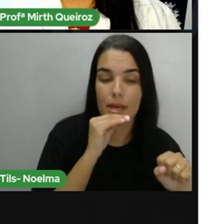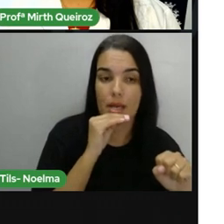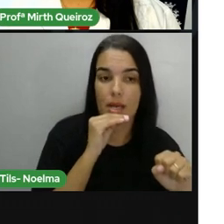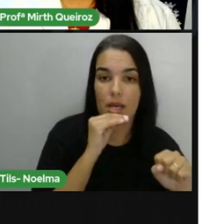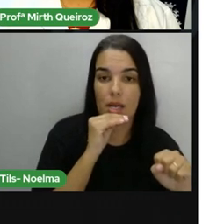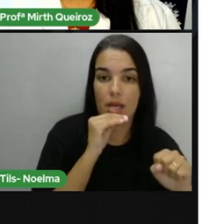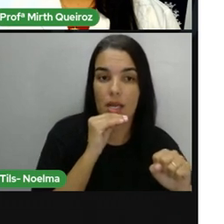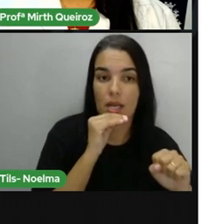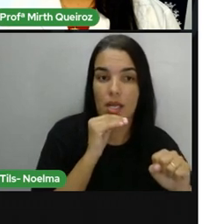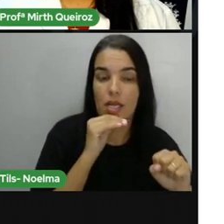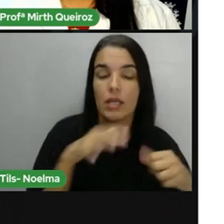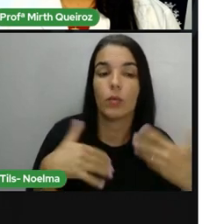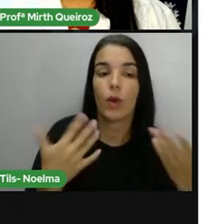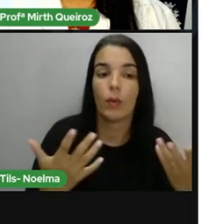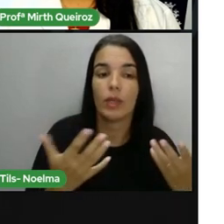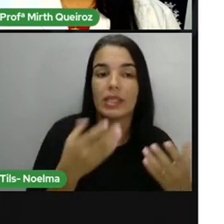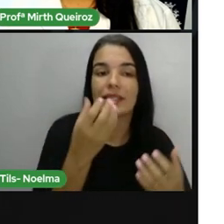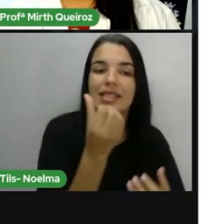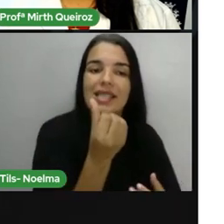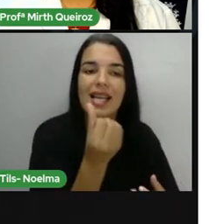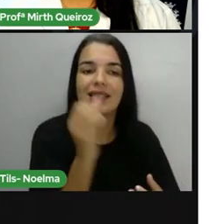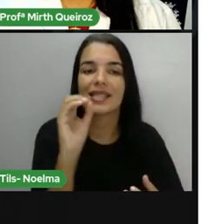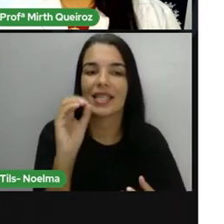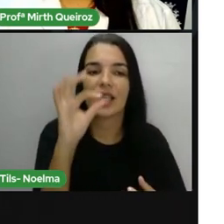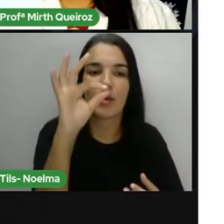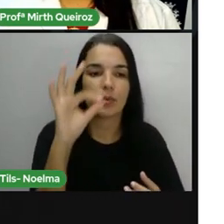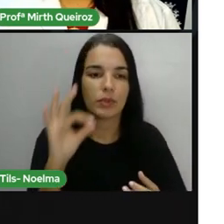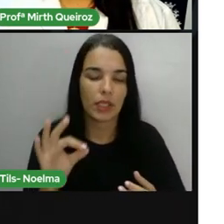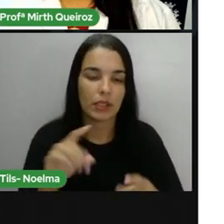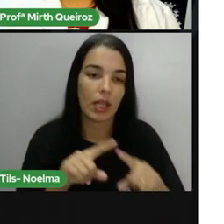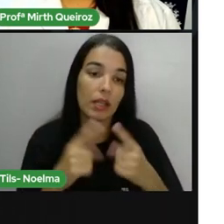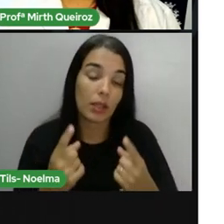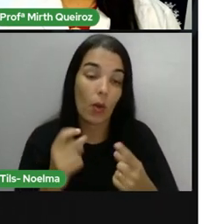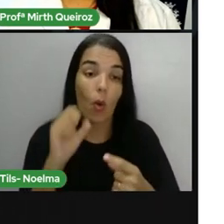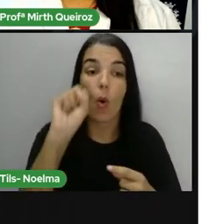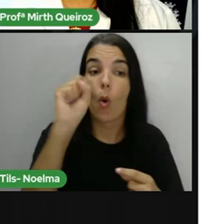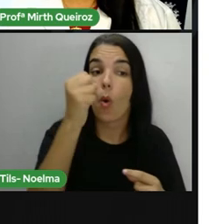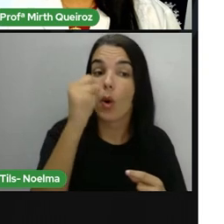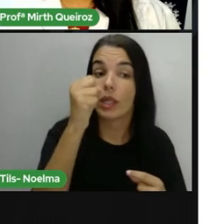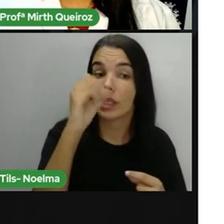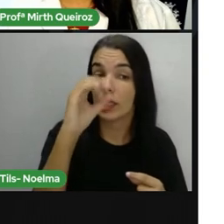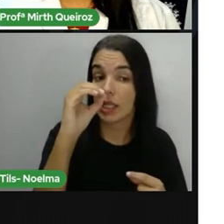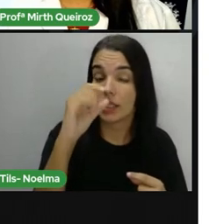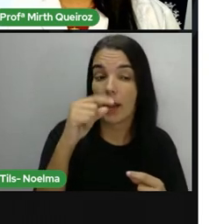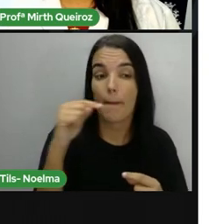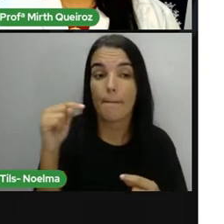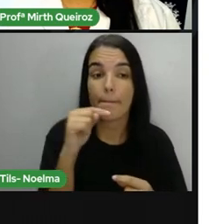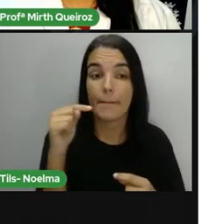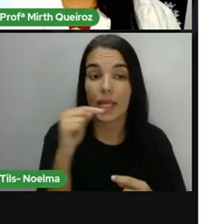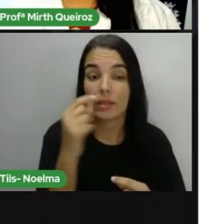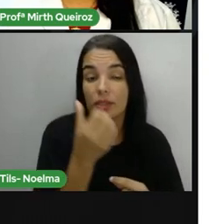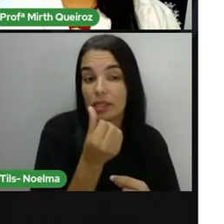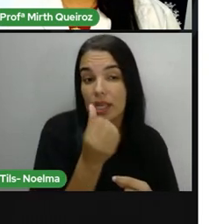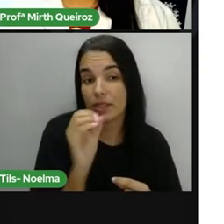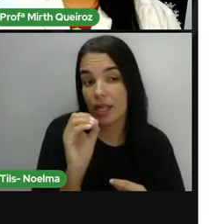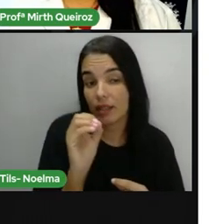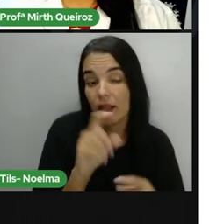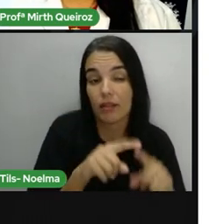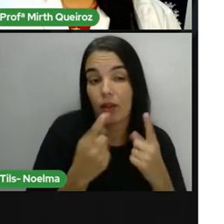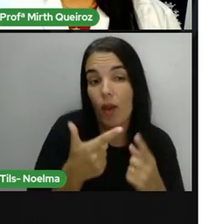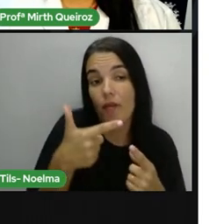E manga, 60%. 60 menos... 80, na verdade, menos 60.